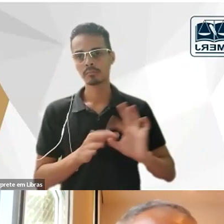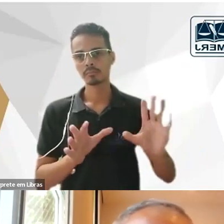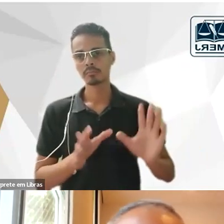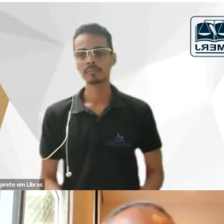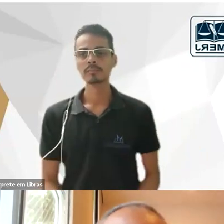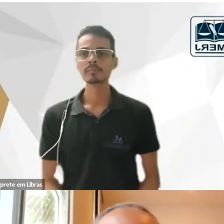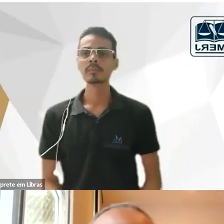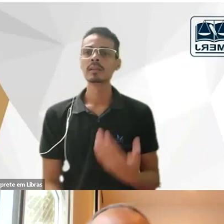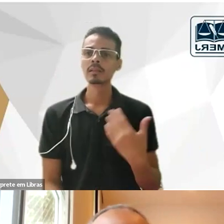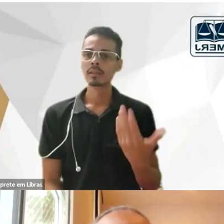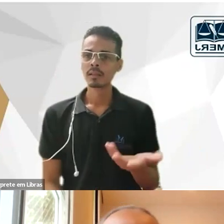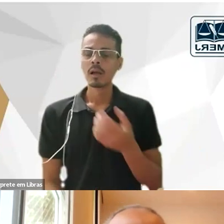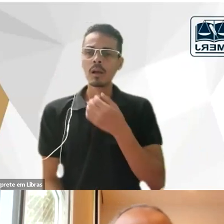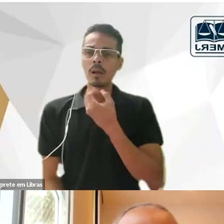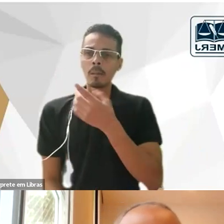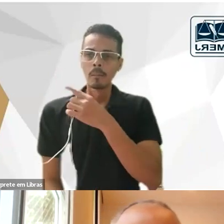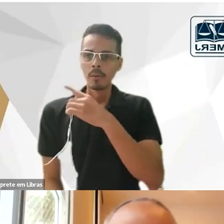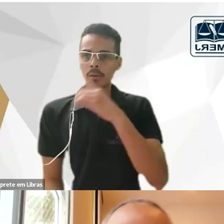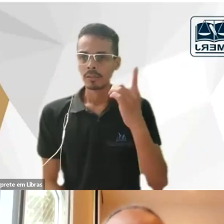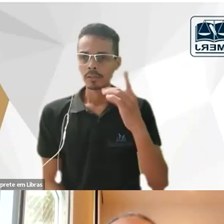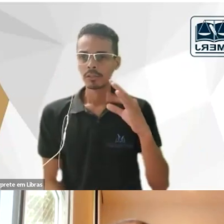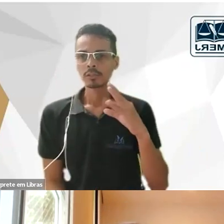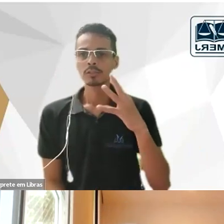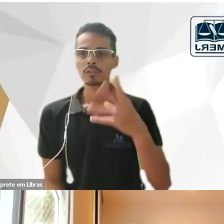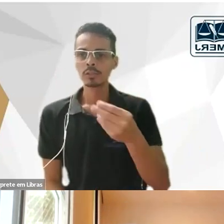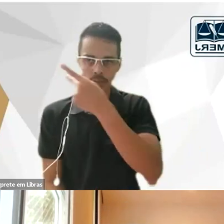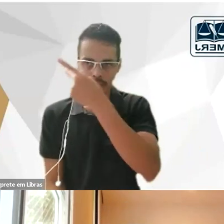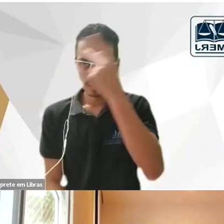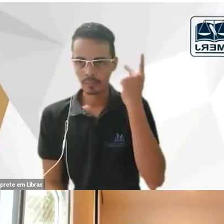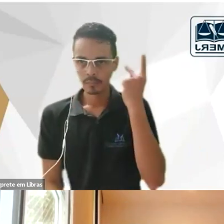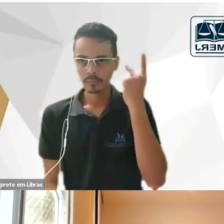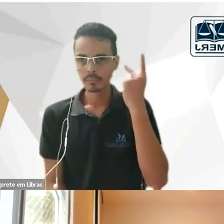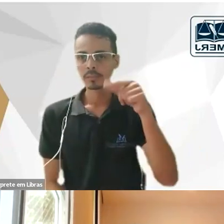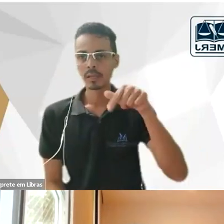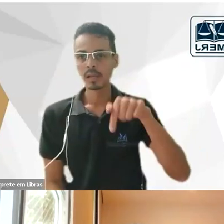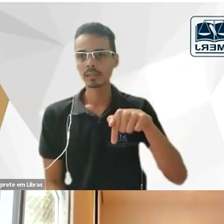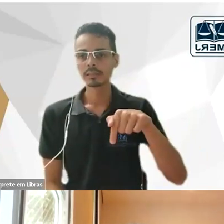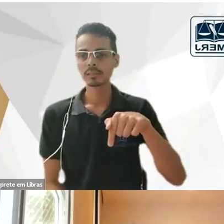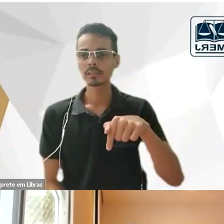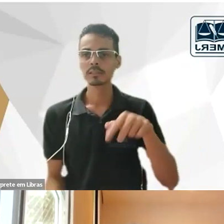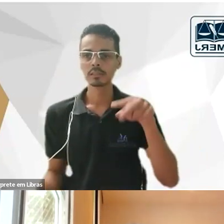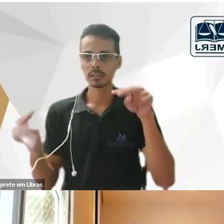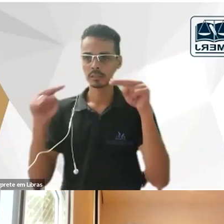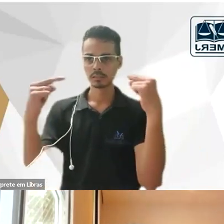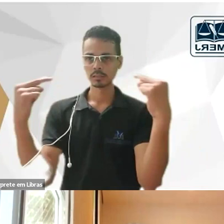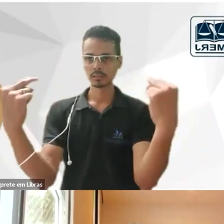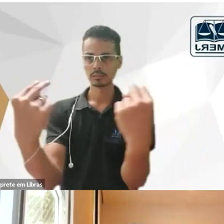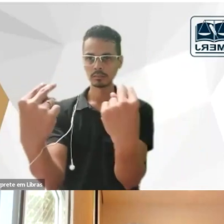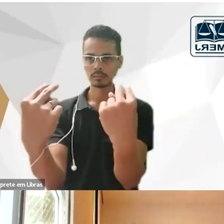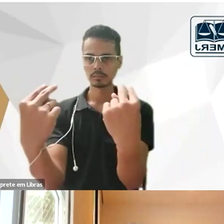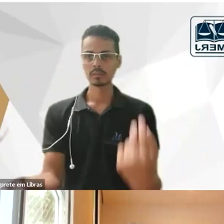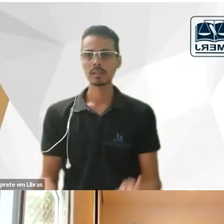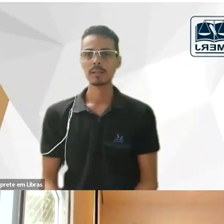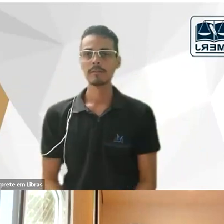dia a todas as pessoas que estão na audiência e nos assistindo agora as pessoas que